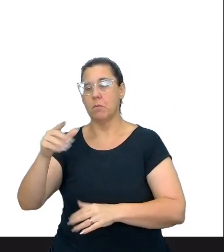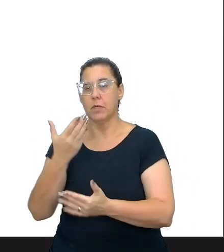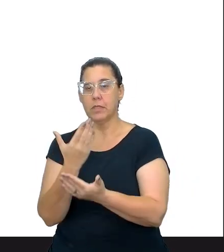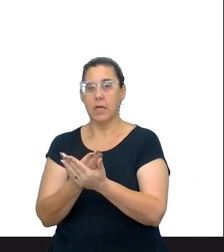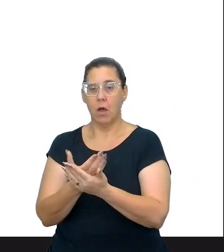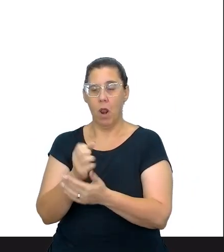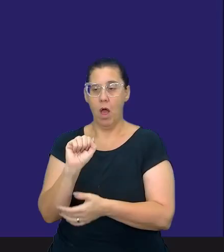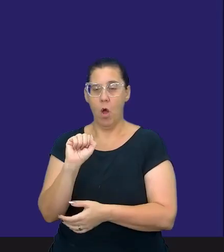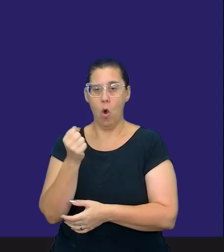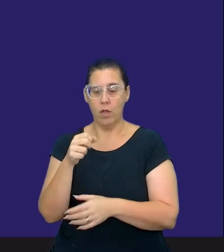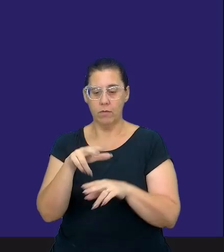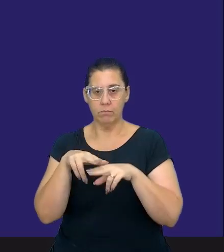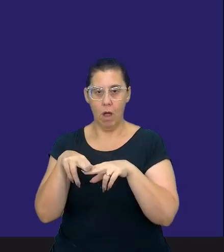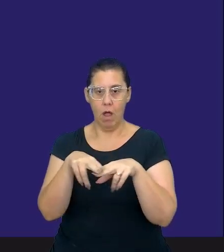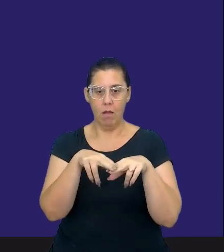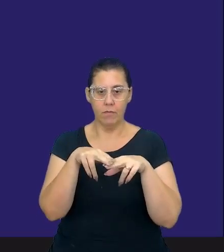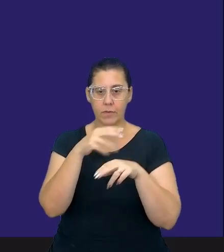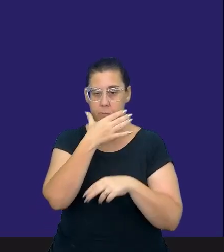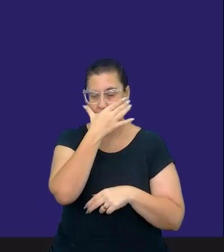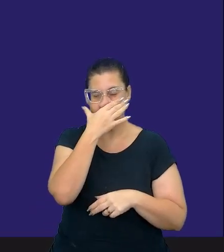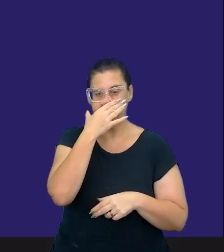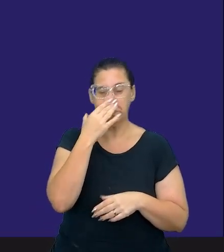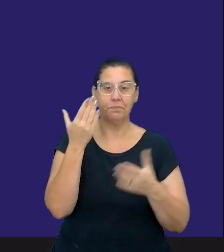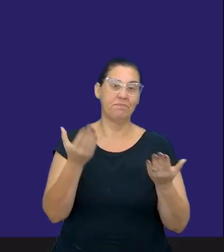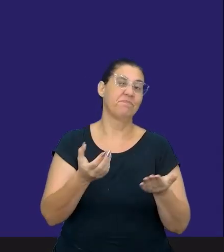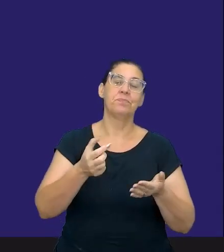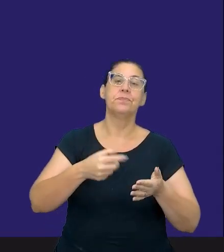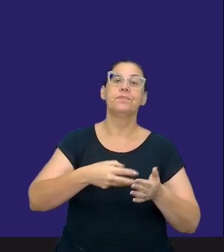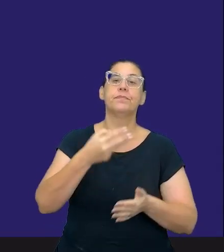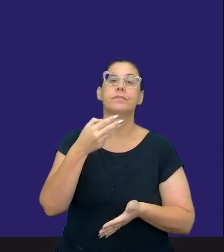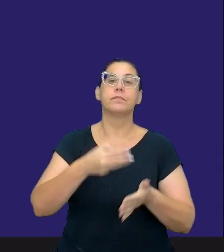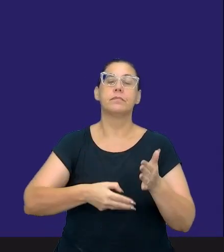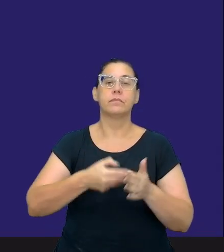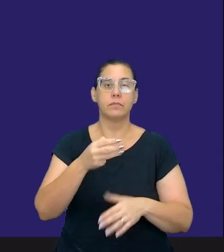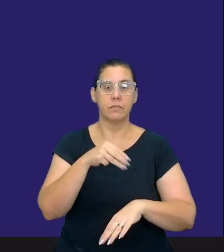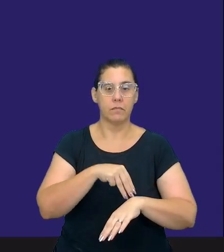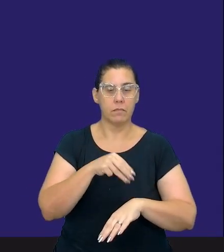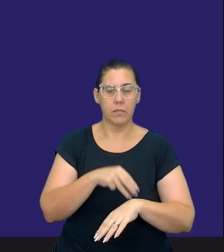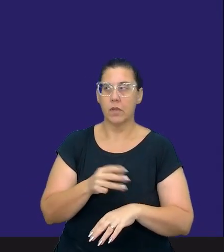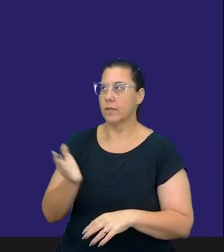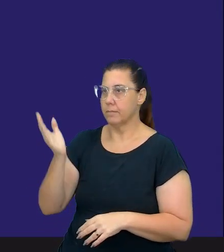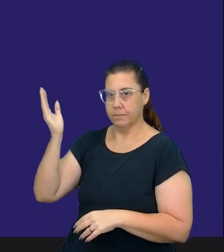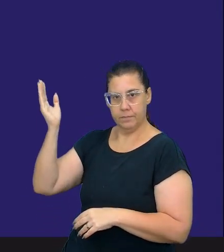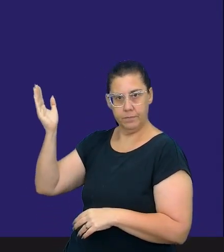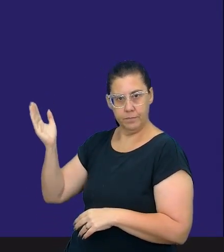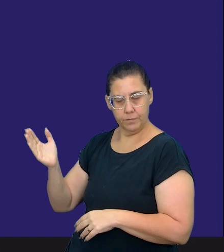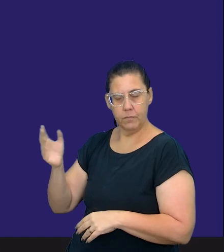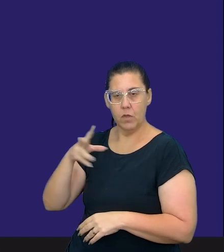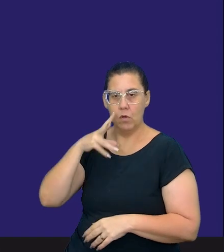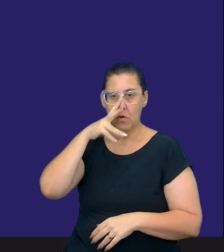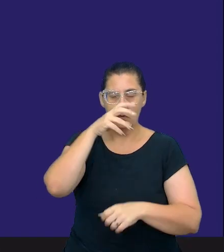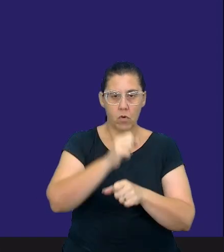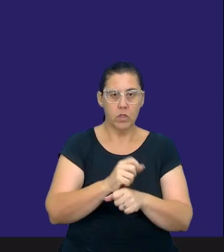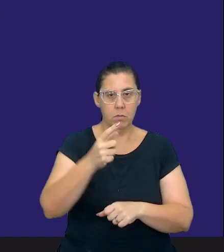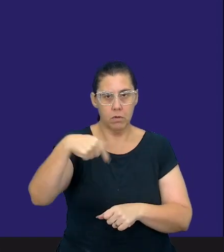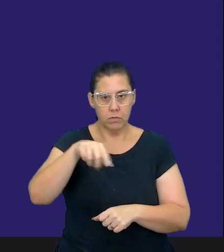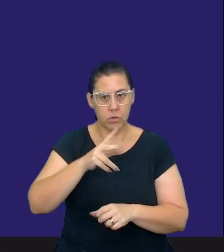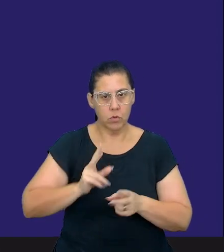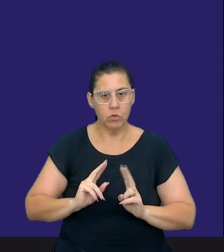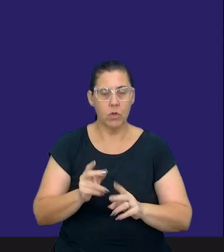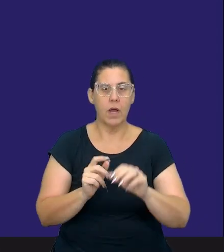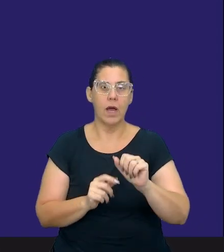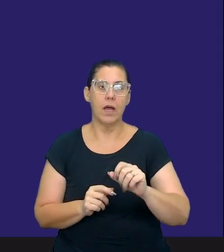fazer essa revisão. Bom, nesse terceiro momento, fortalecendo as ações para que vocês dêem continuidade no